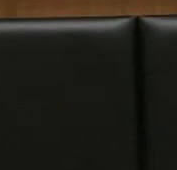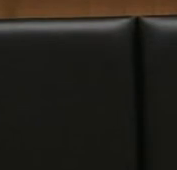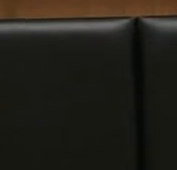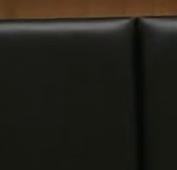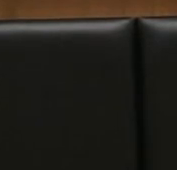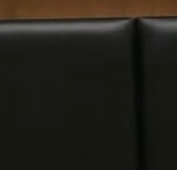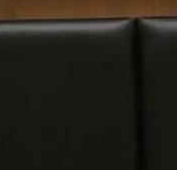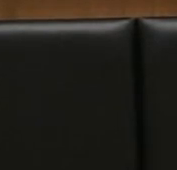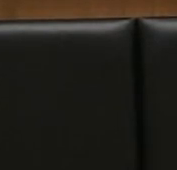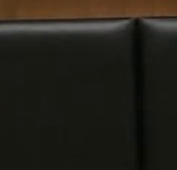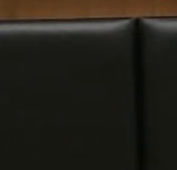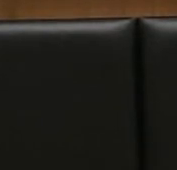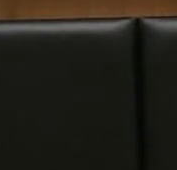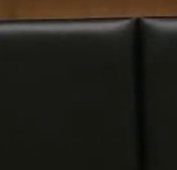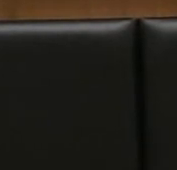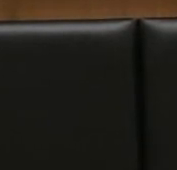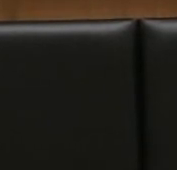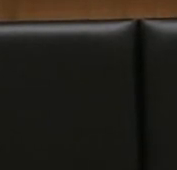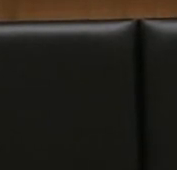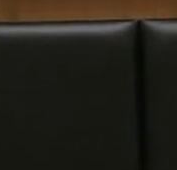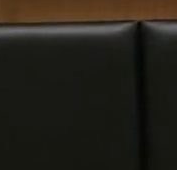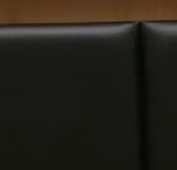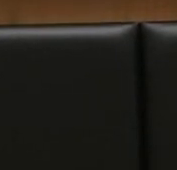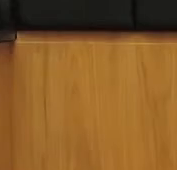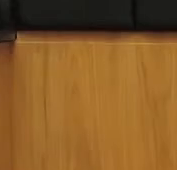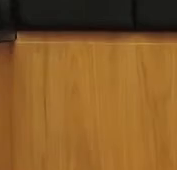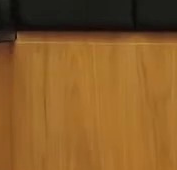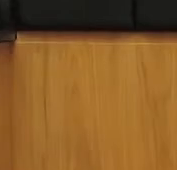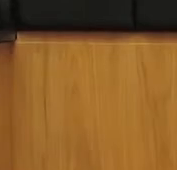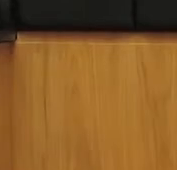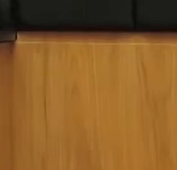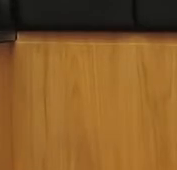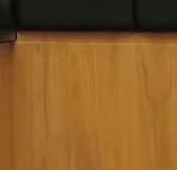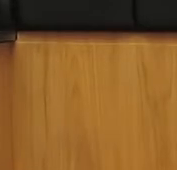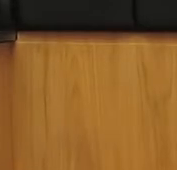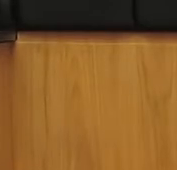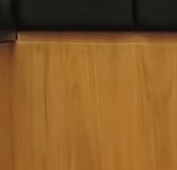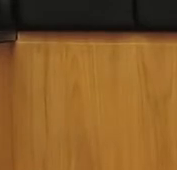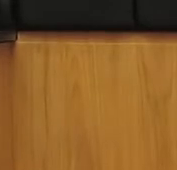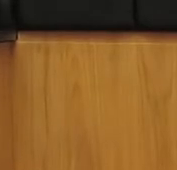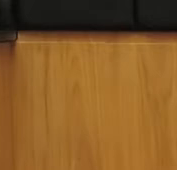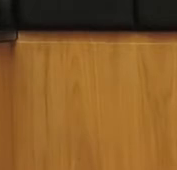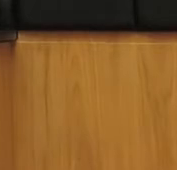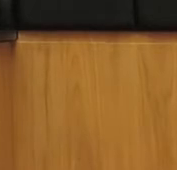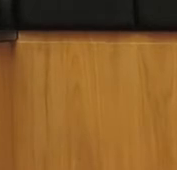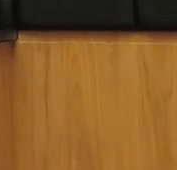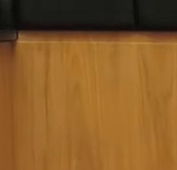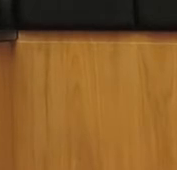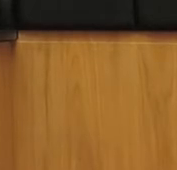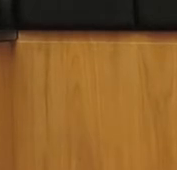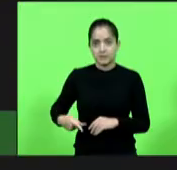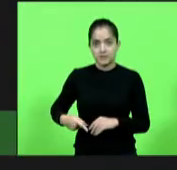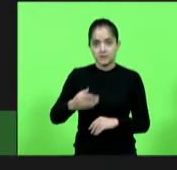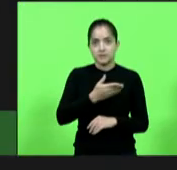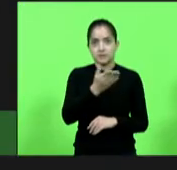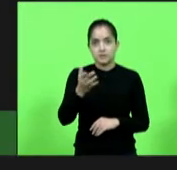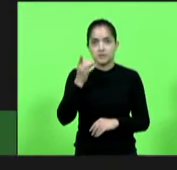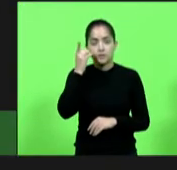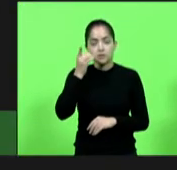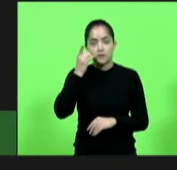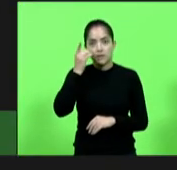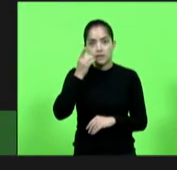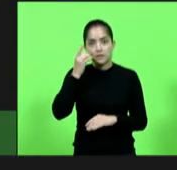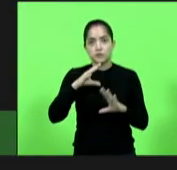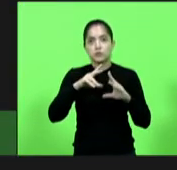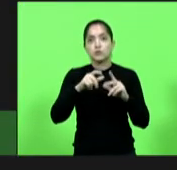Os deputados demonstraram preocupação com uma decisão da Justiça Federal que atinge a produção agrícola catarinense. A Justiça